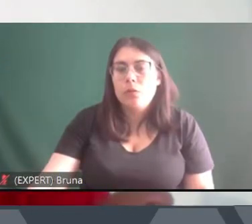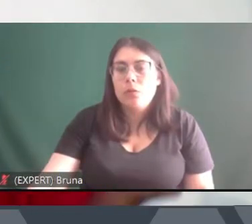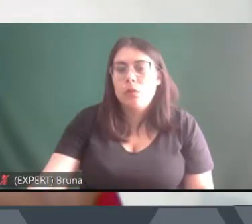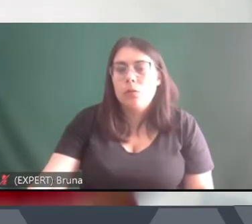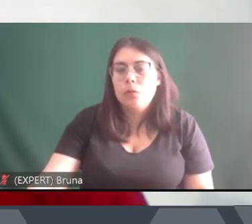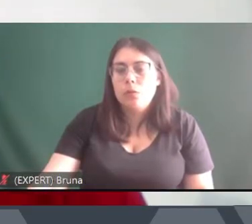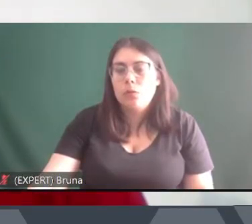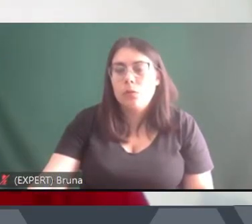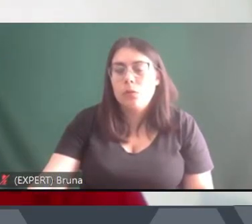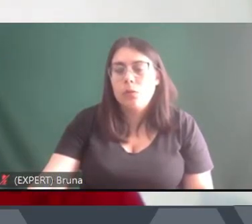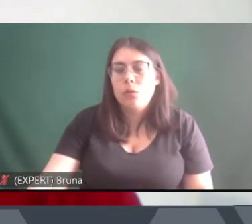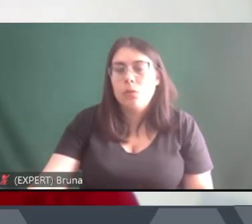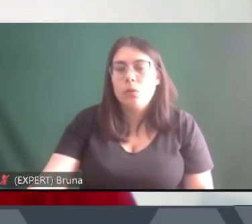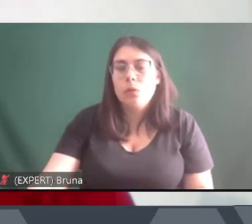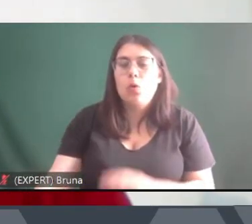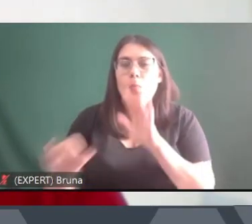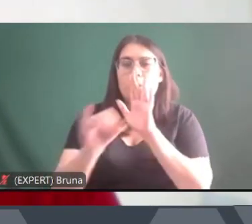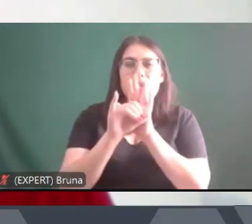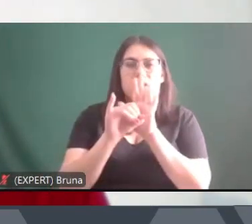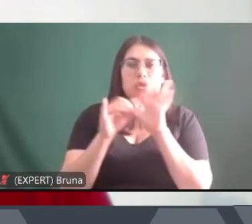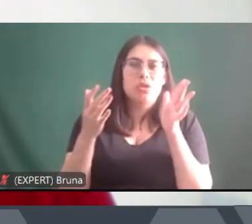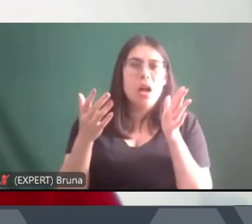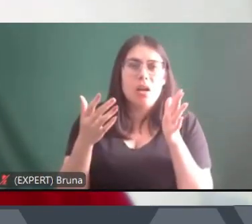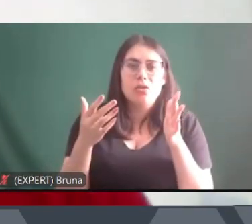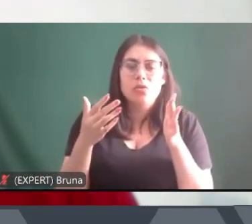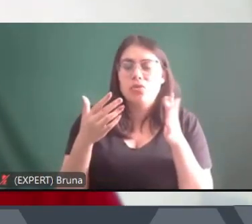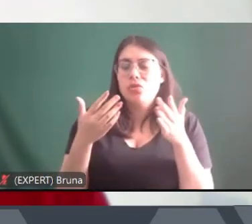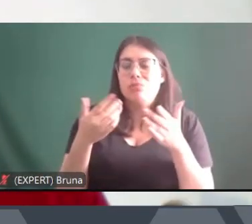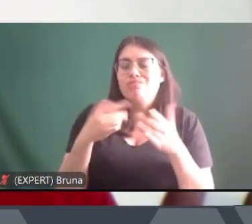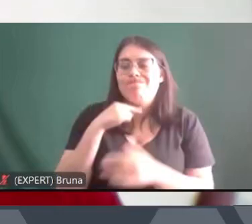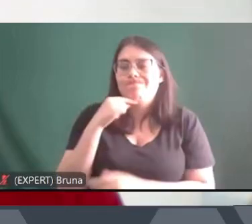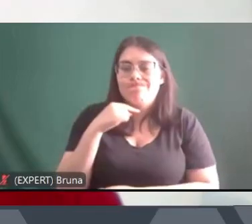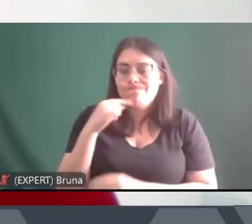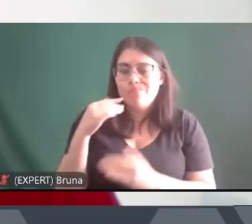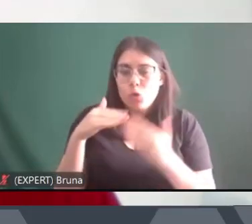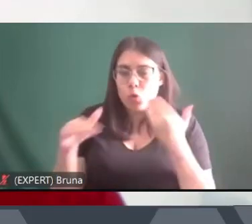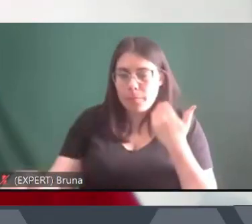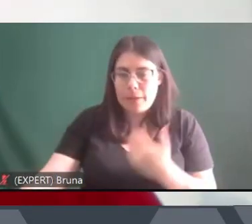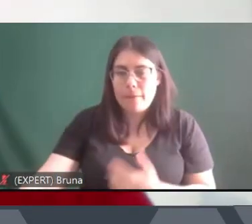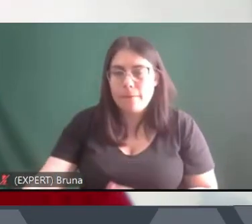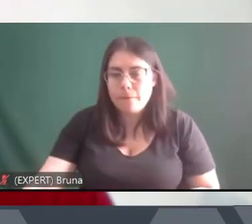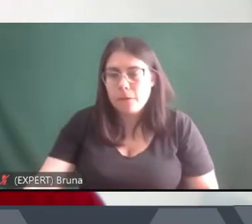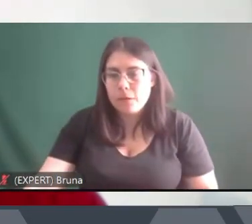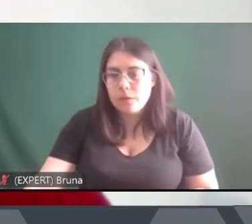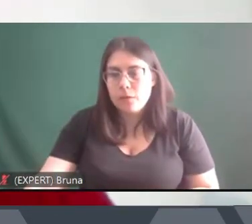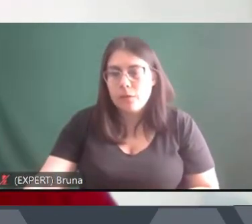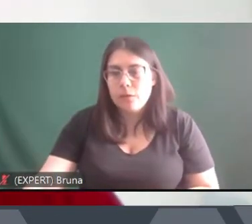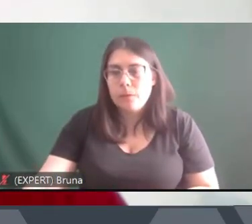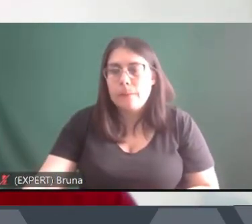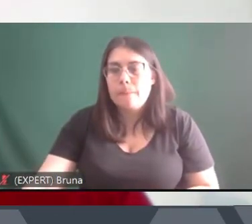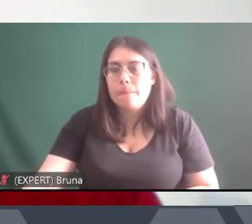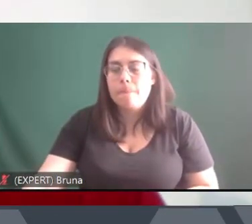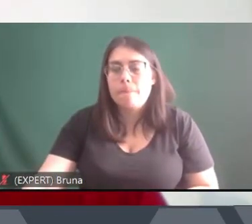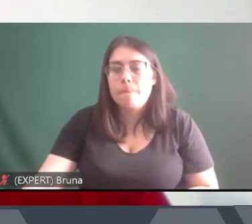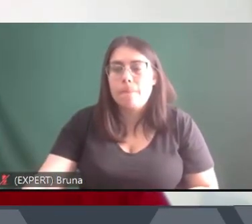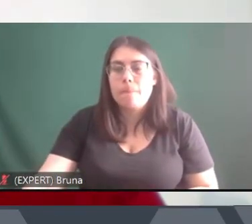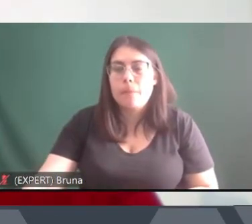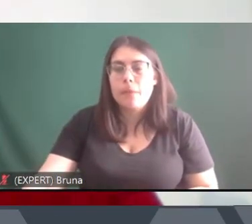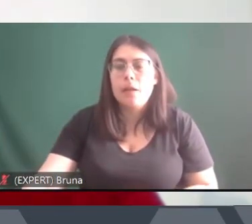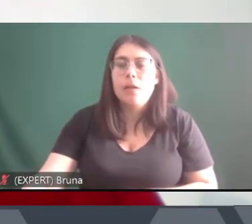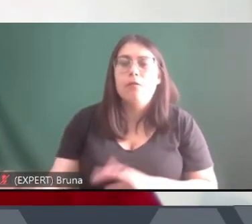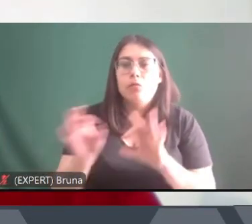perigosa, como uma identidade suspeita e perigosa. Então, ao mesmo tempo que as cidades vão se formando de forma